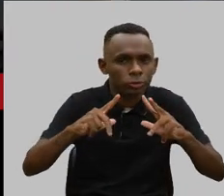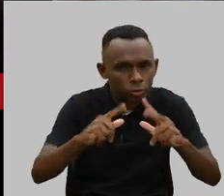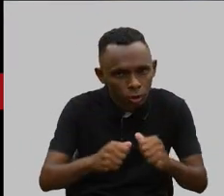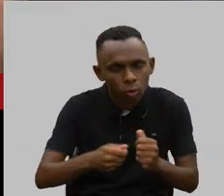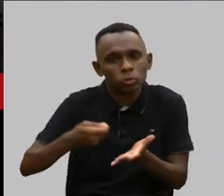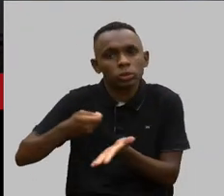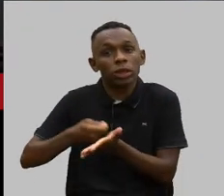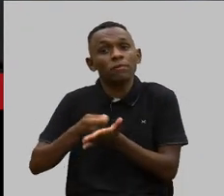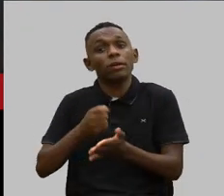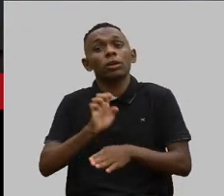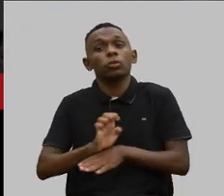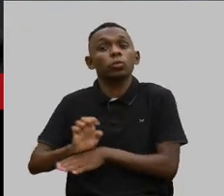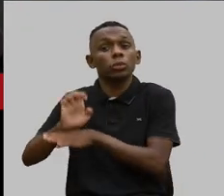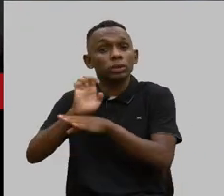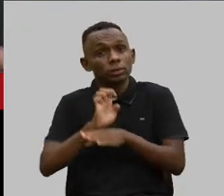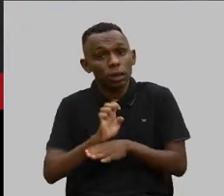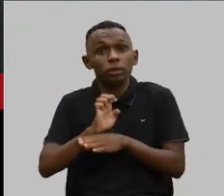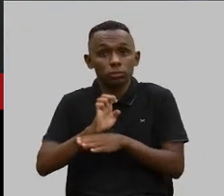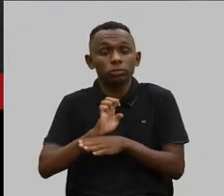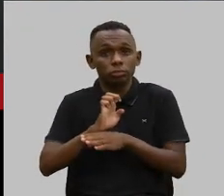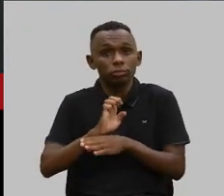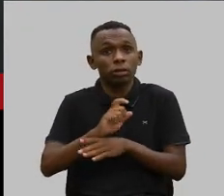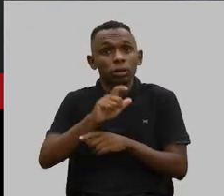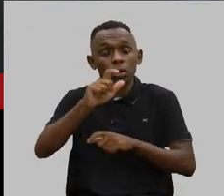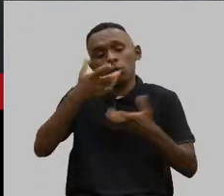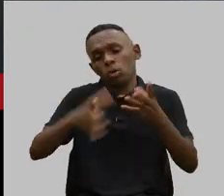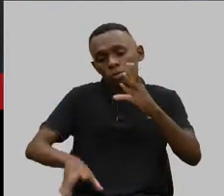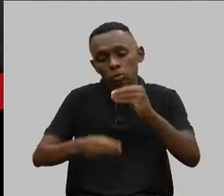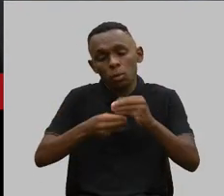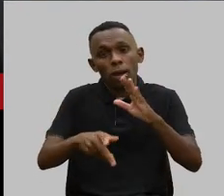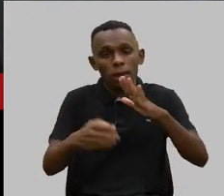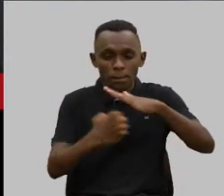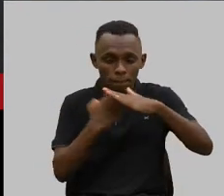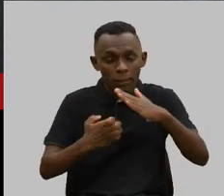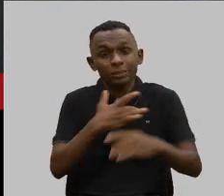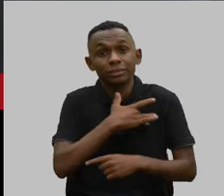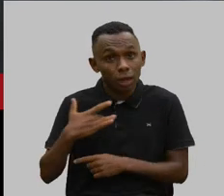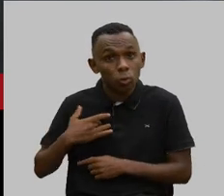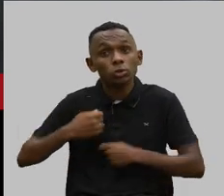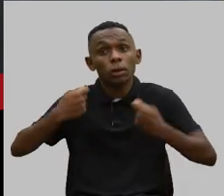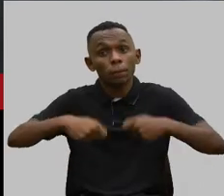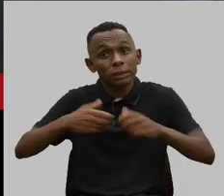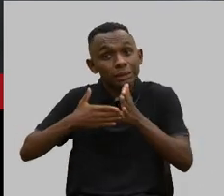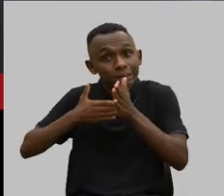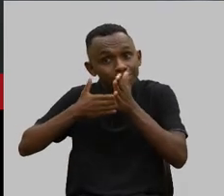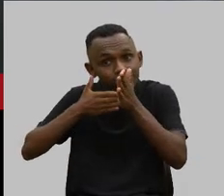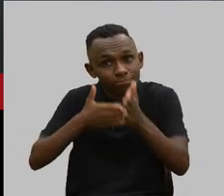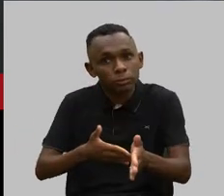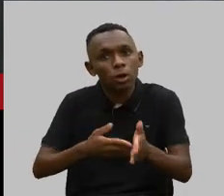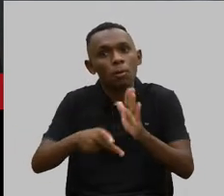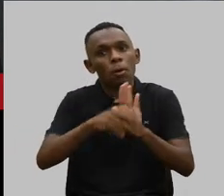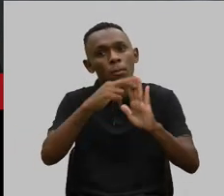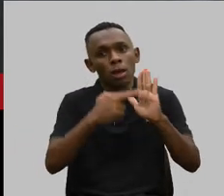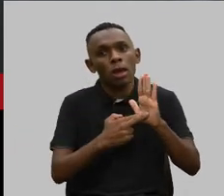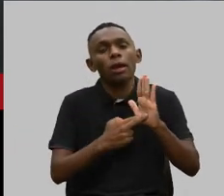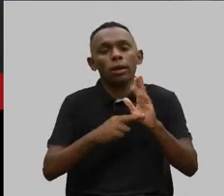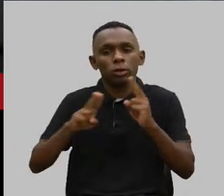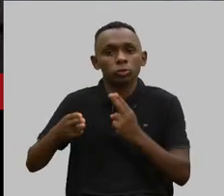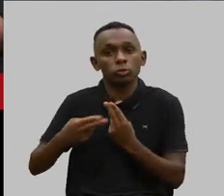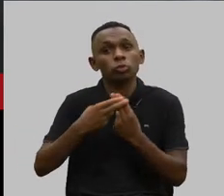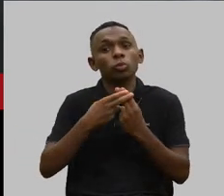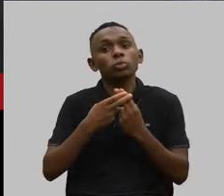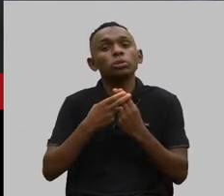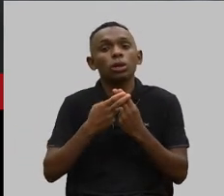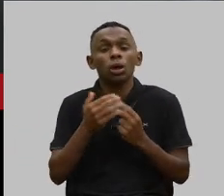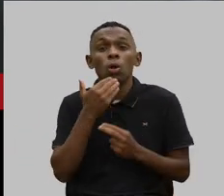a saúde, e quem o complementa, no caso, os planos de saúde, tem que seguir as diretrizes do SUS. E